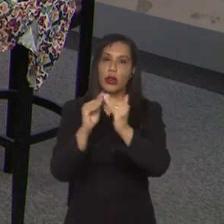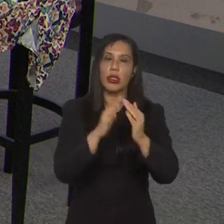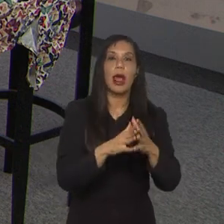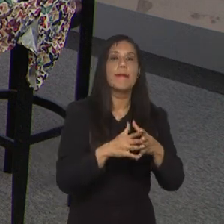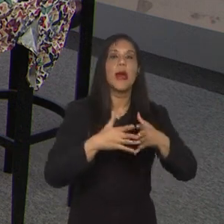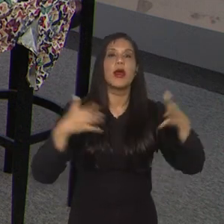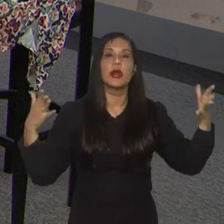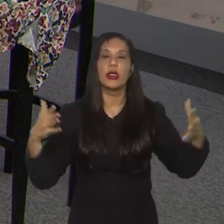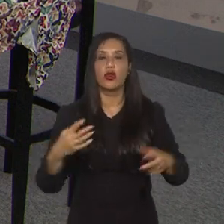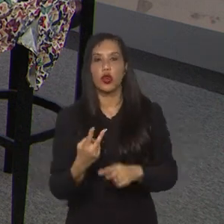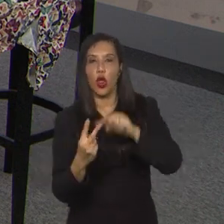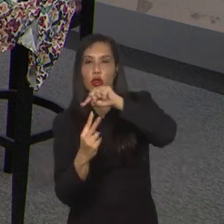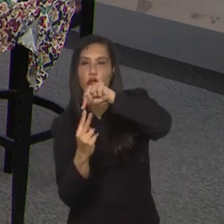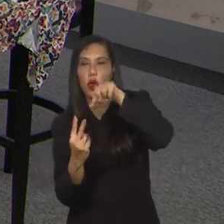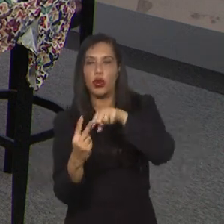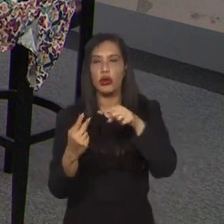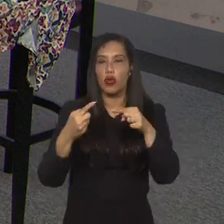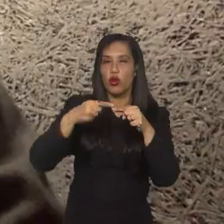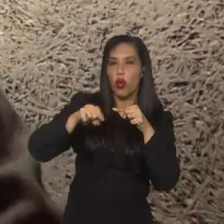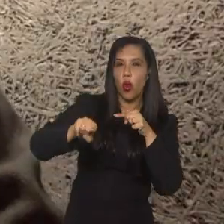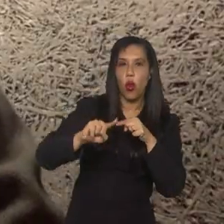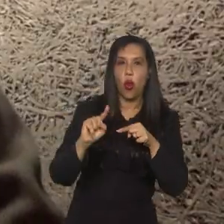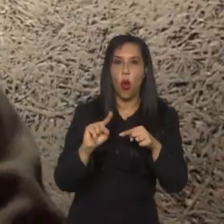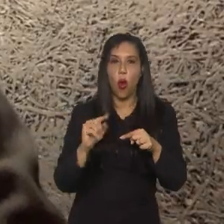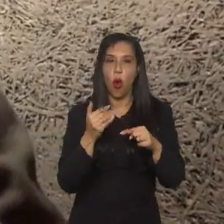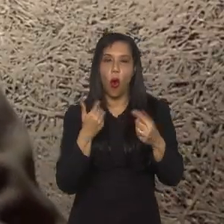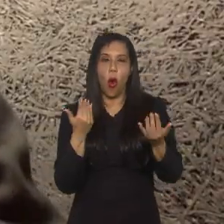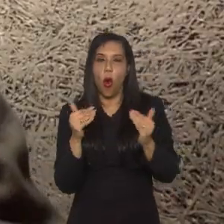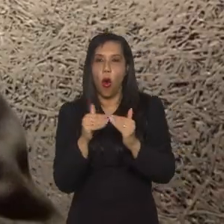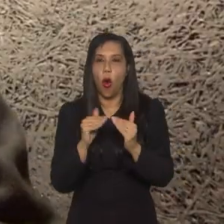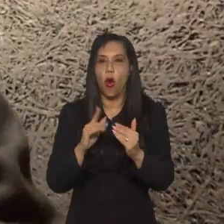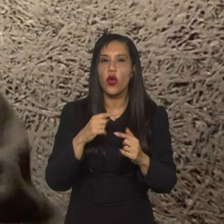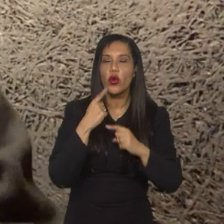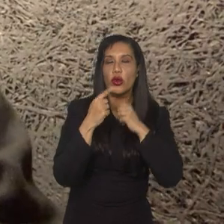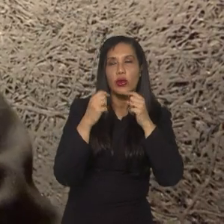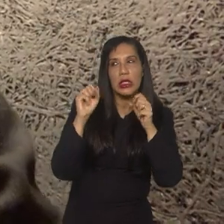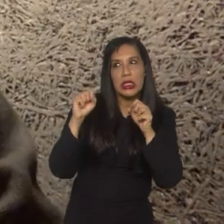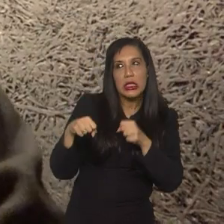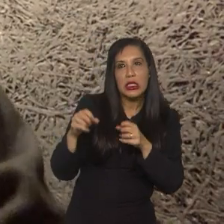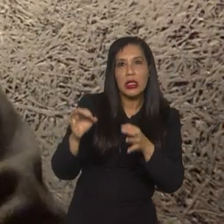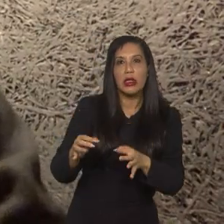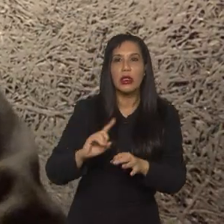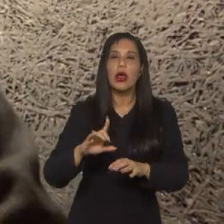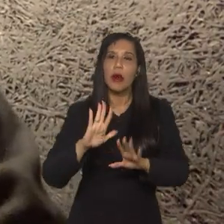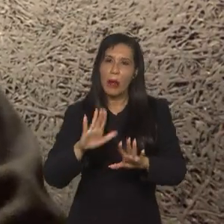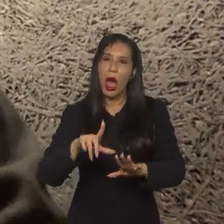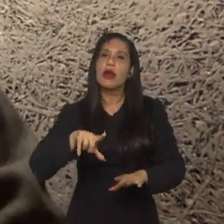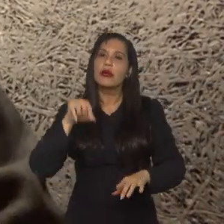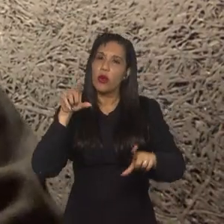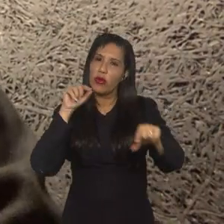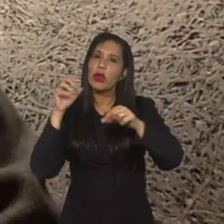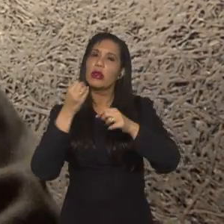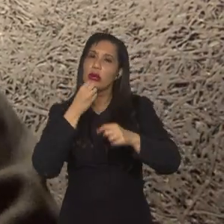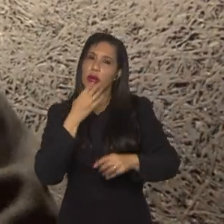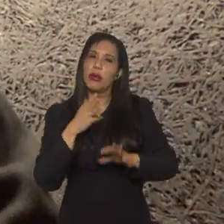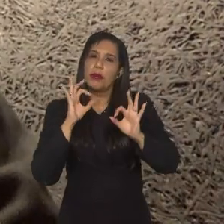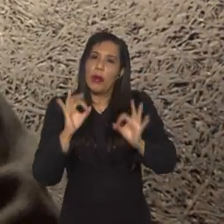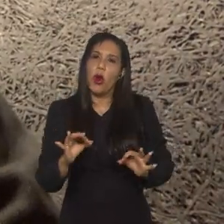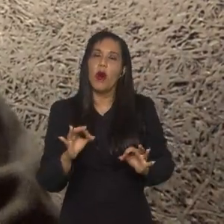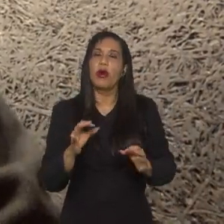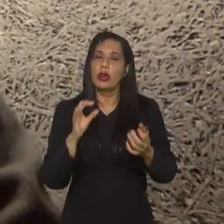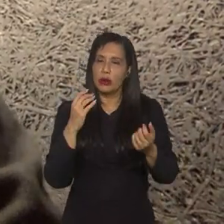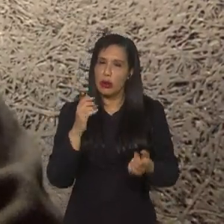e entre aspas, apenas dois, que a gente fica na dúvida se eram os nomes indicados, eu acho que é uma convocação que a gente acaba tirando como